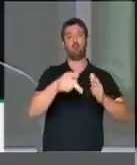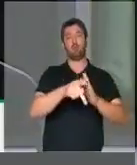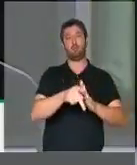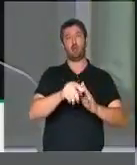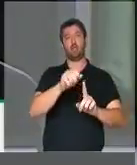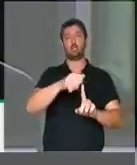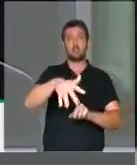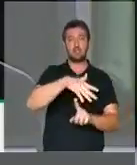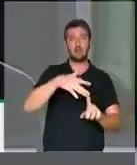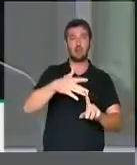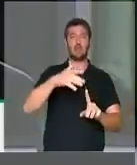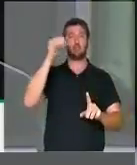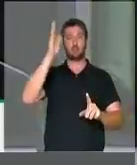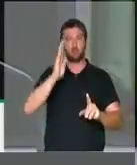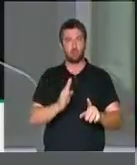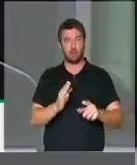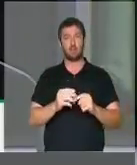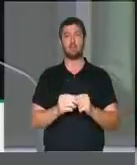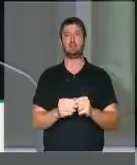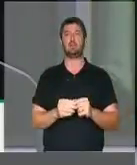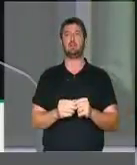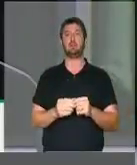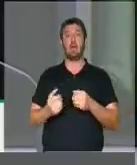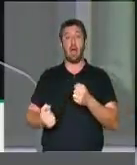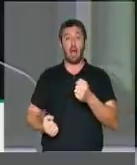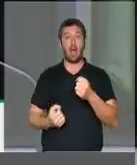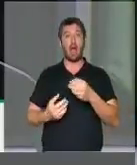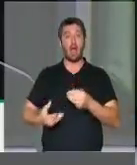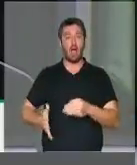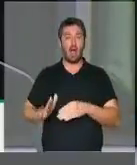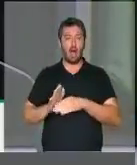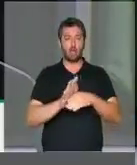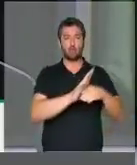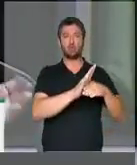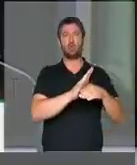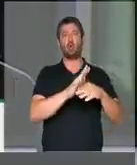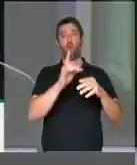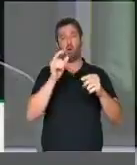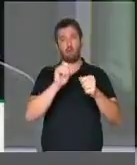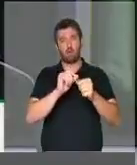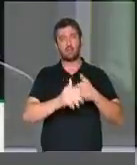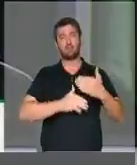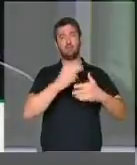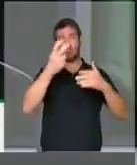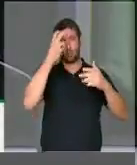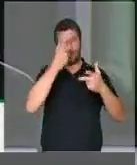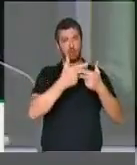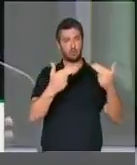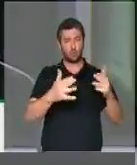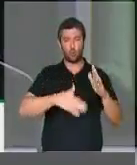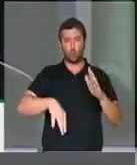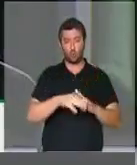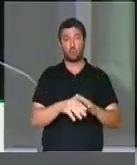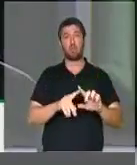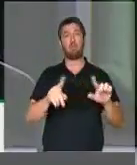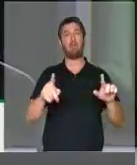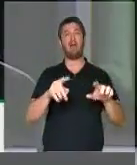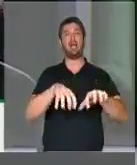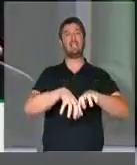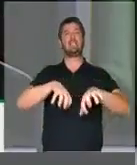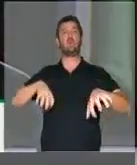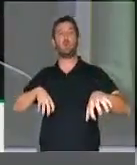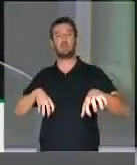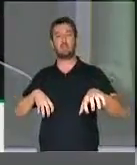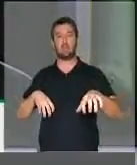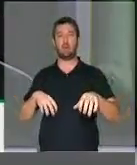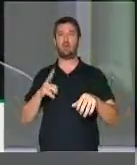contribuiu decisivamente para o engrandecimento deste país, mas a exclusão foi sempre a marca secular da